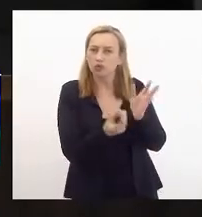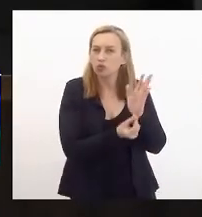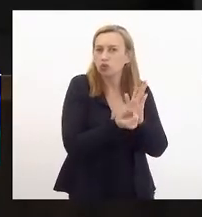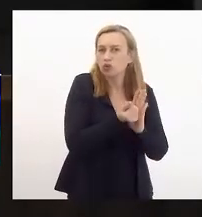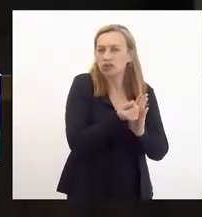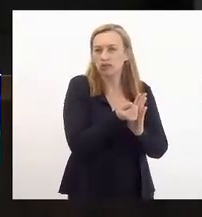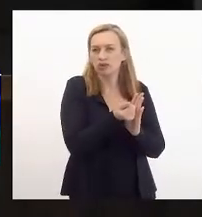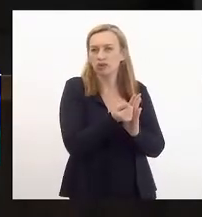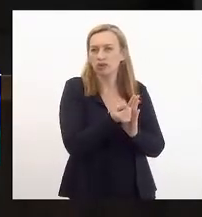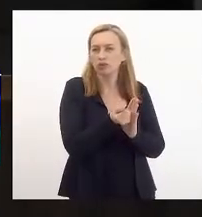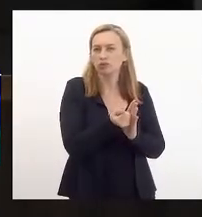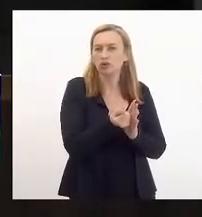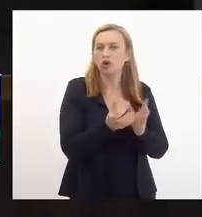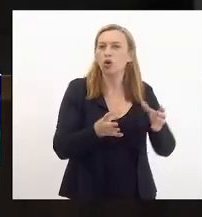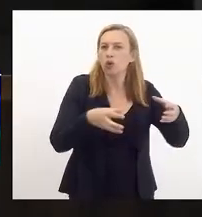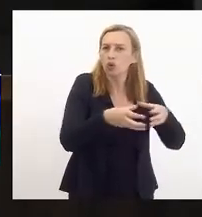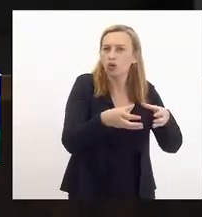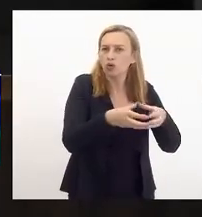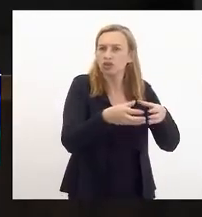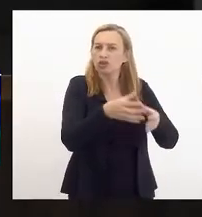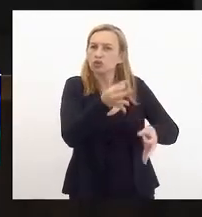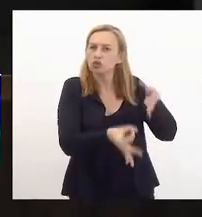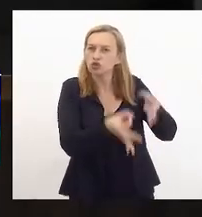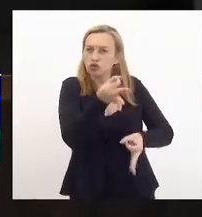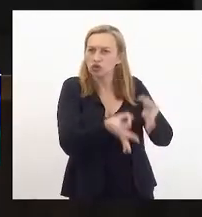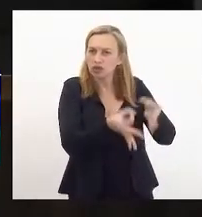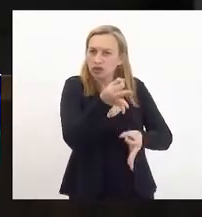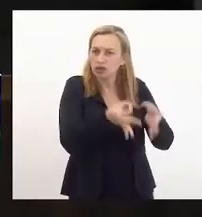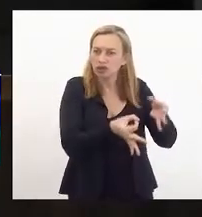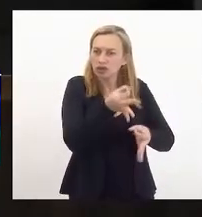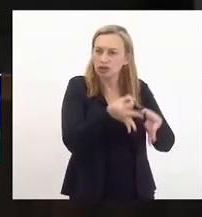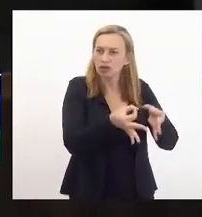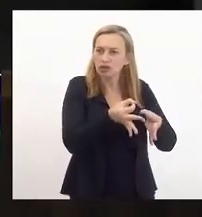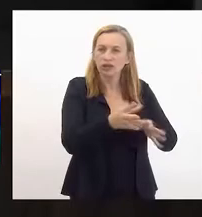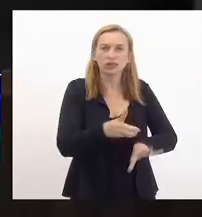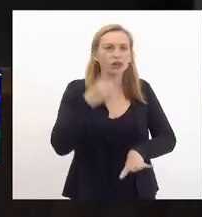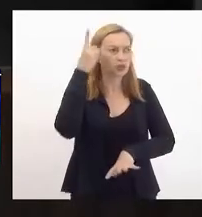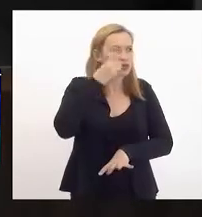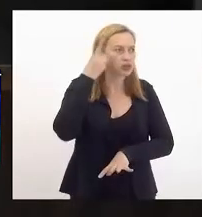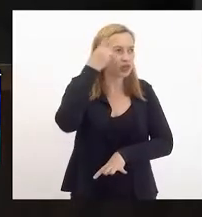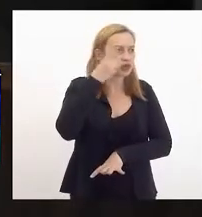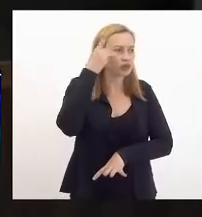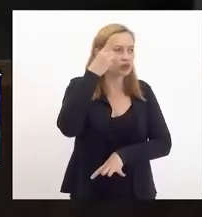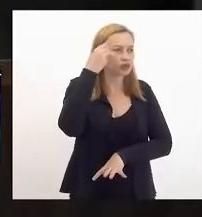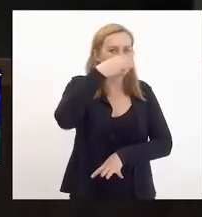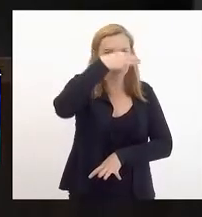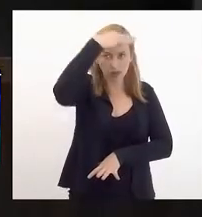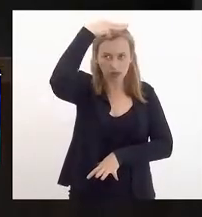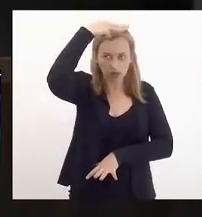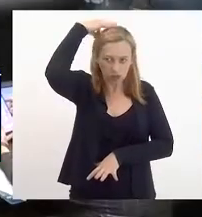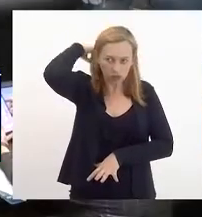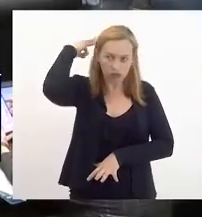Paremiti pareceres pela Comissão de Constituição e Justiça, Deputado Márcio Pacheco.